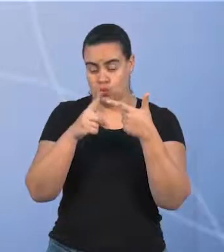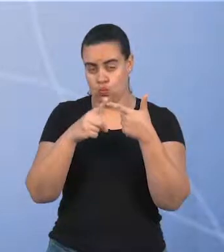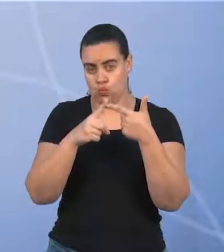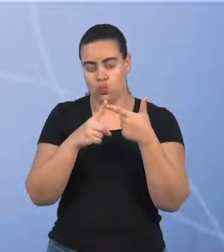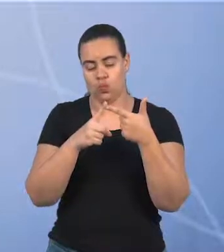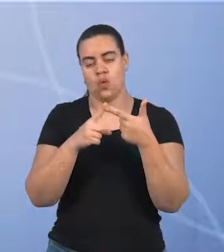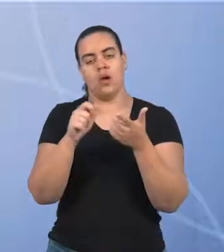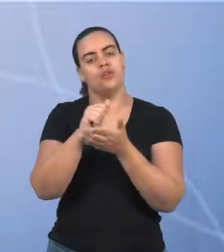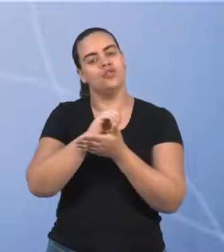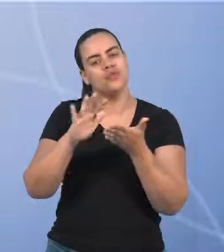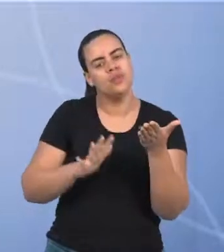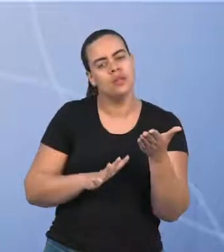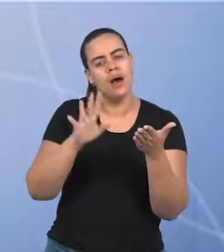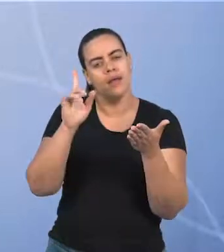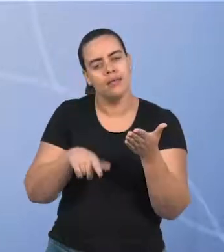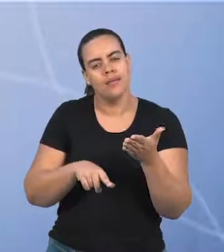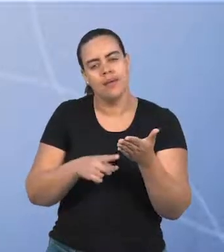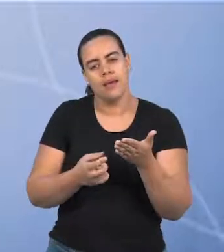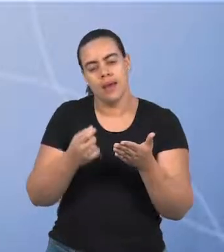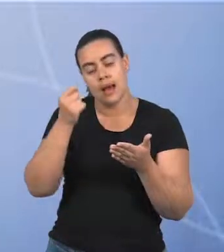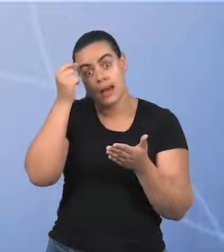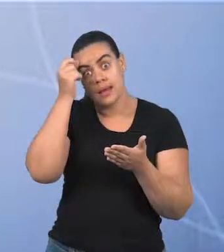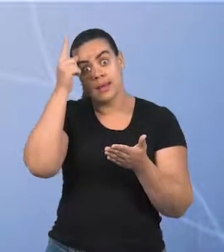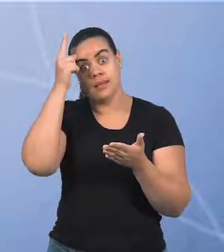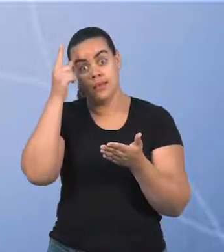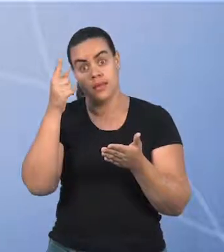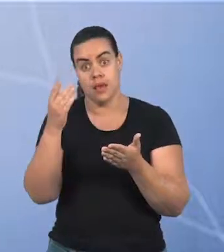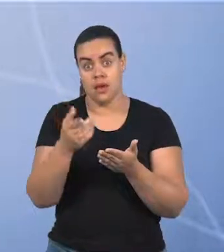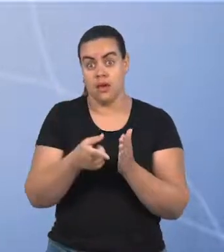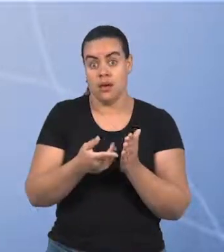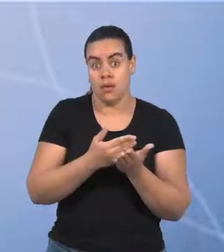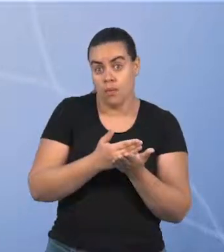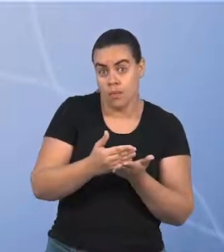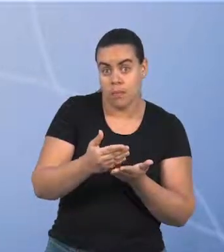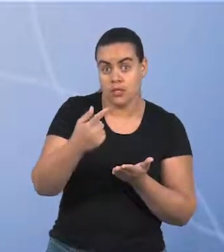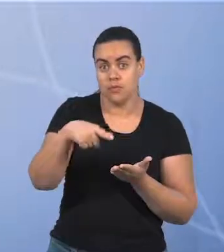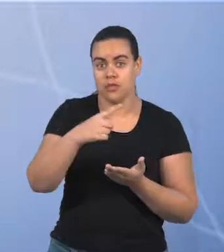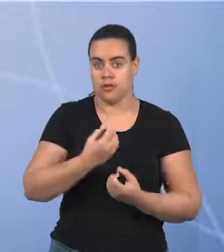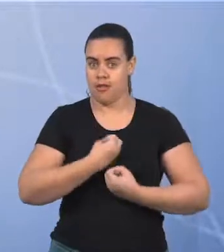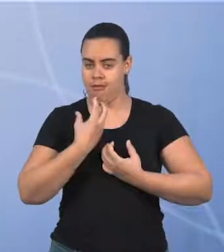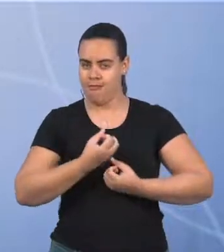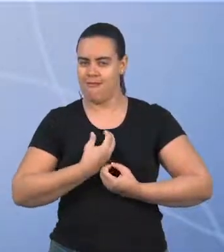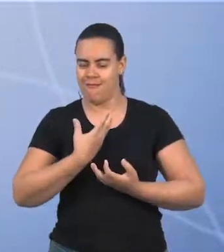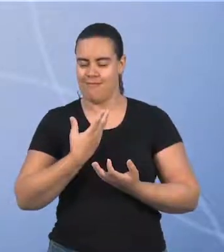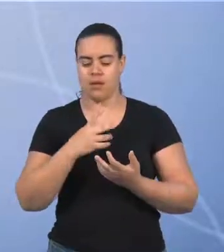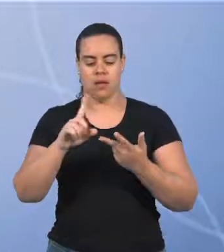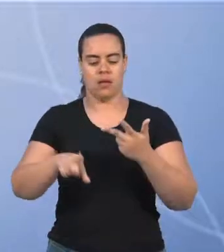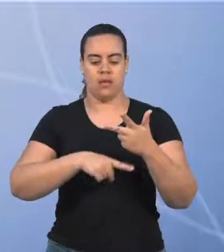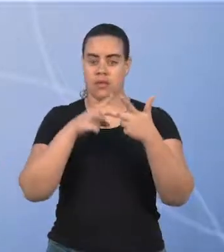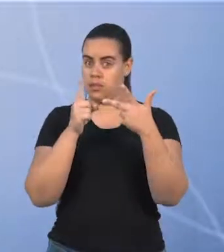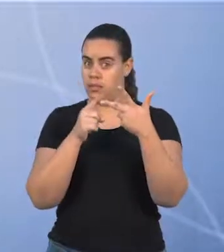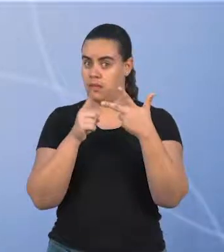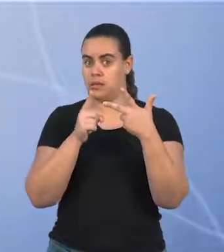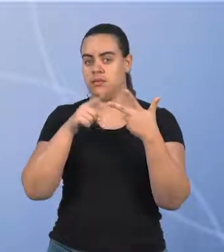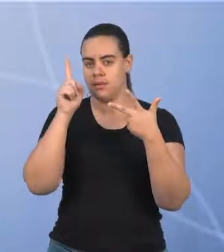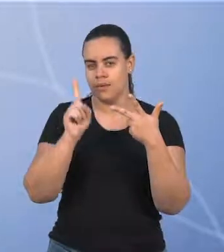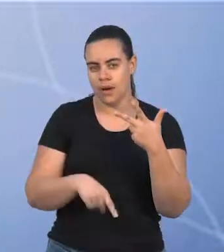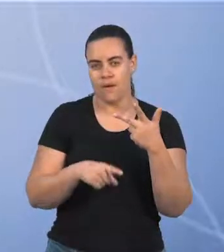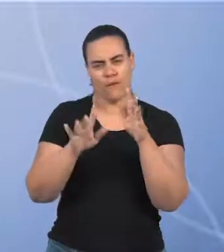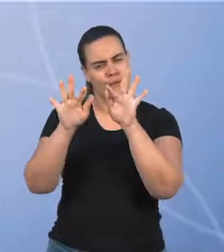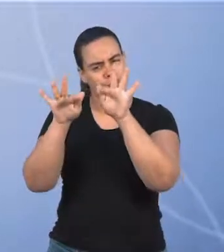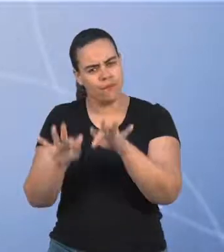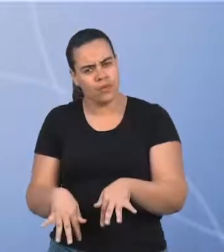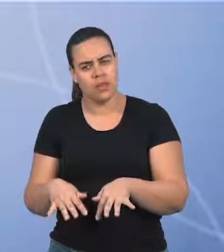uma segunda atividade que será sobre as ideias iniciais da proposição criativa de vocês. E a terceira e última etapa que será a etapa